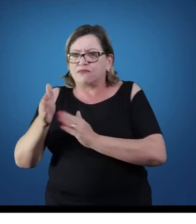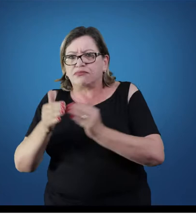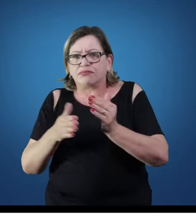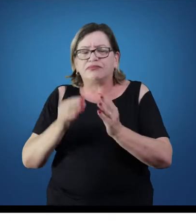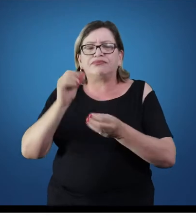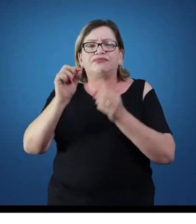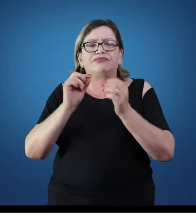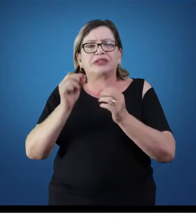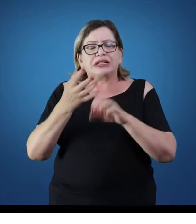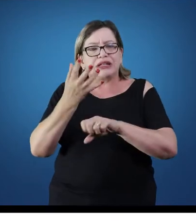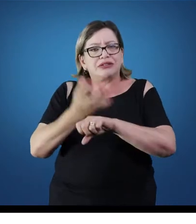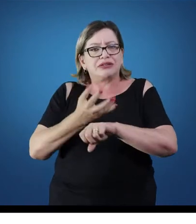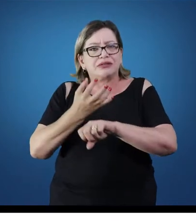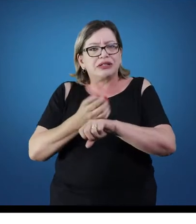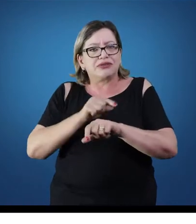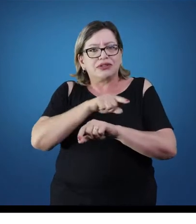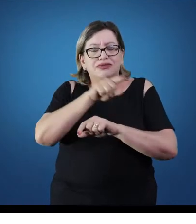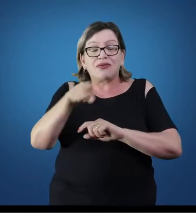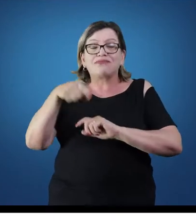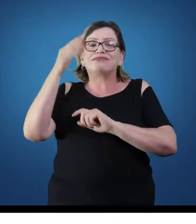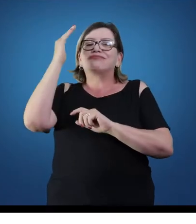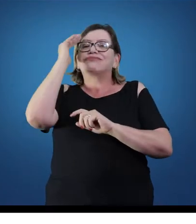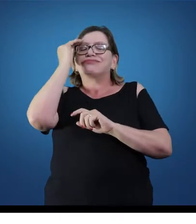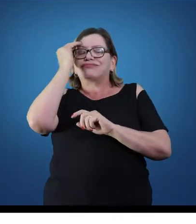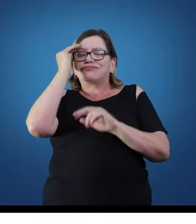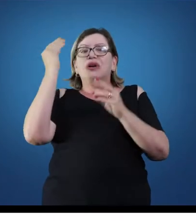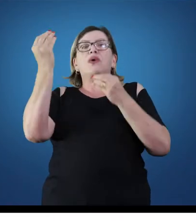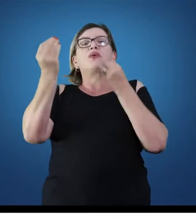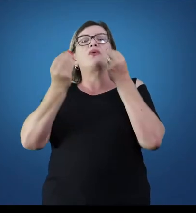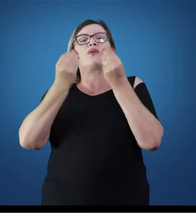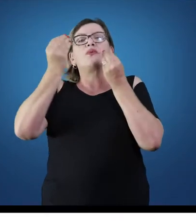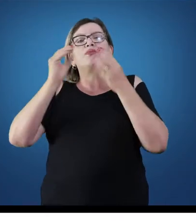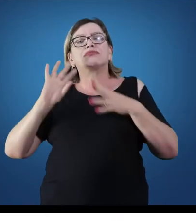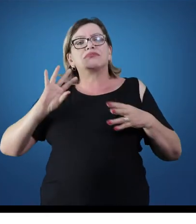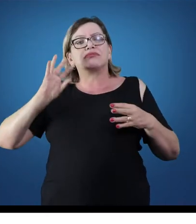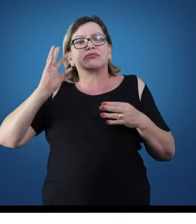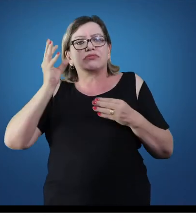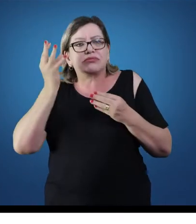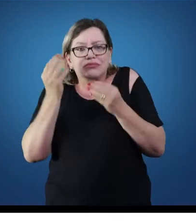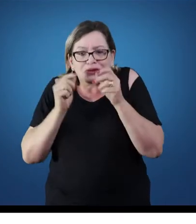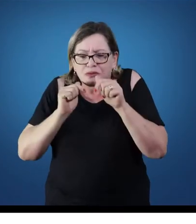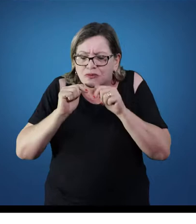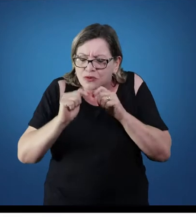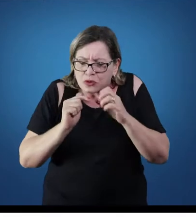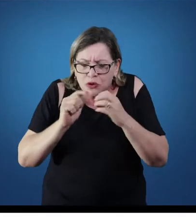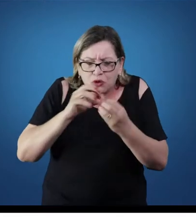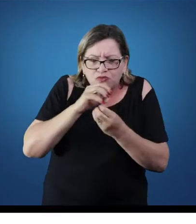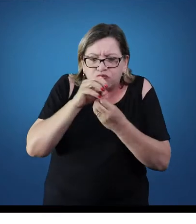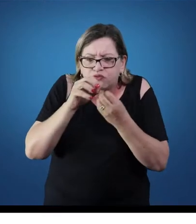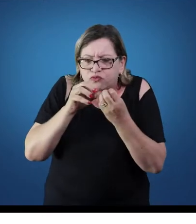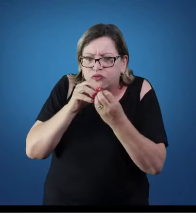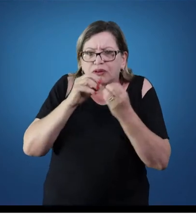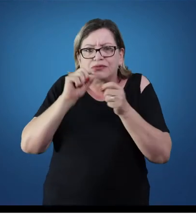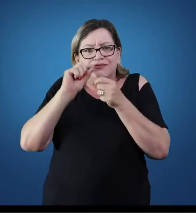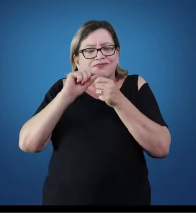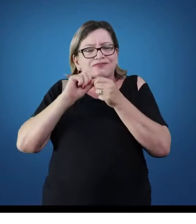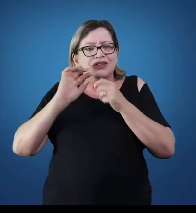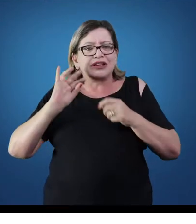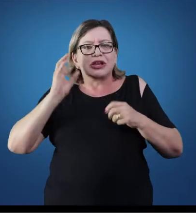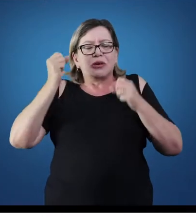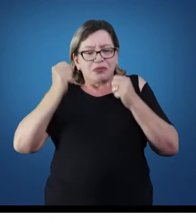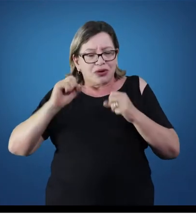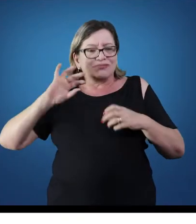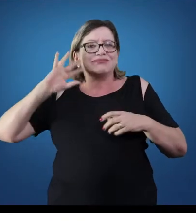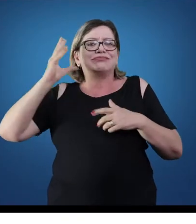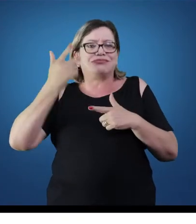E aqui na disciplina vocês vão compreender como que esses componentes trabalham entre si e que pode ocasionar alguns tipos de